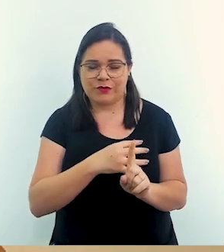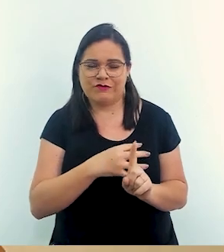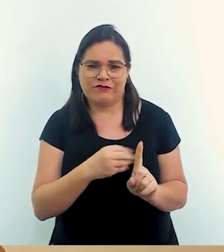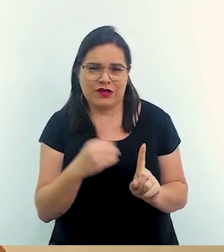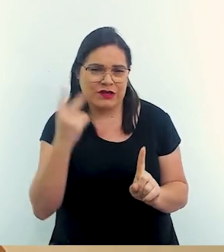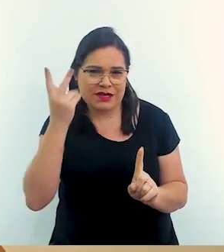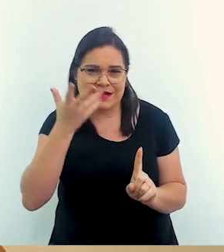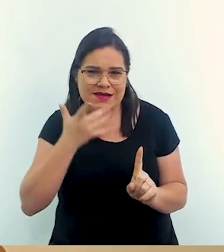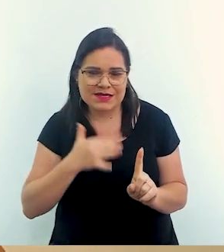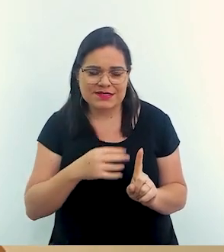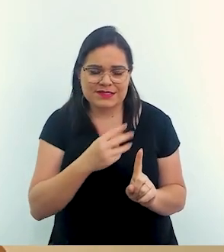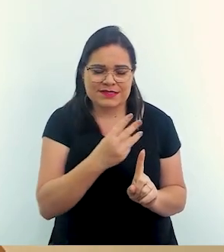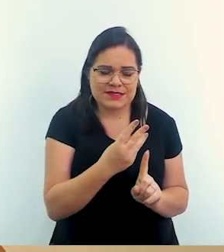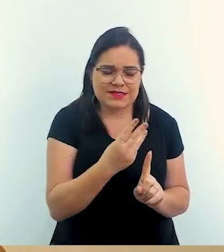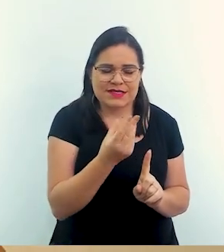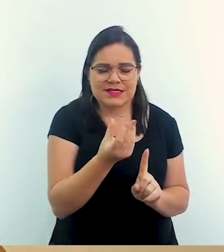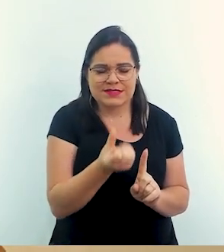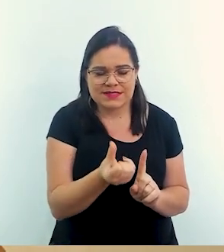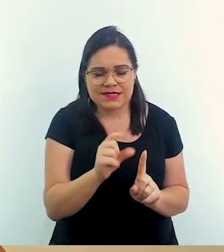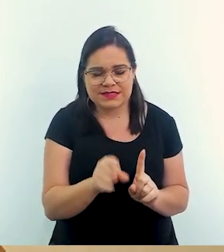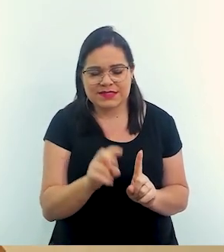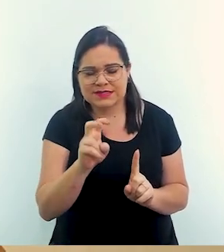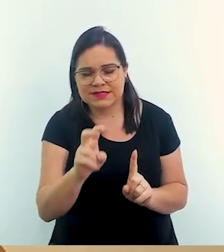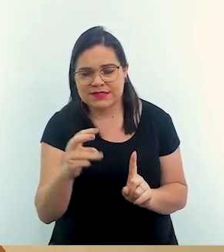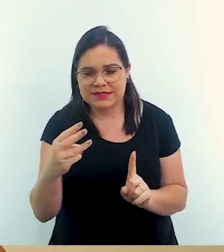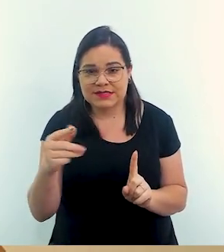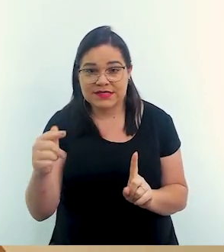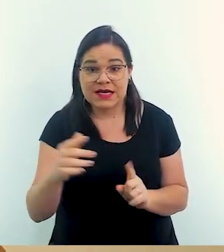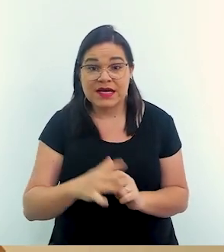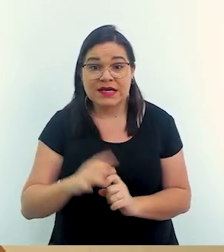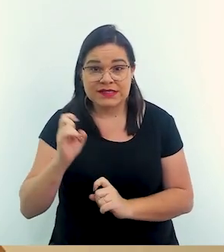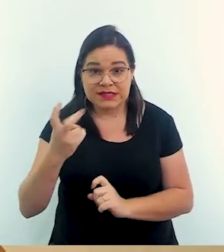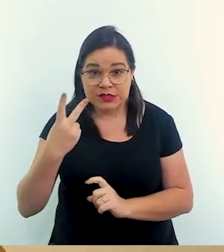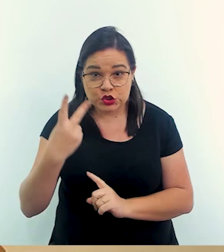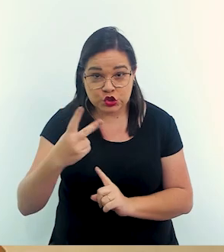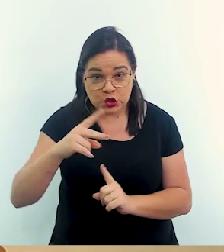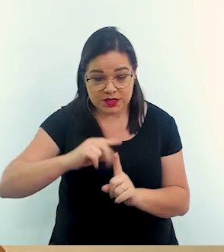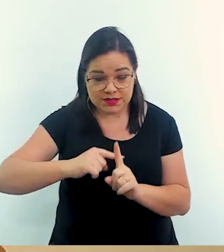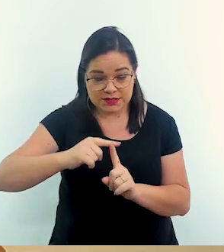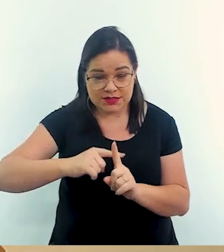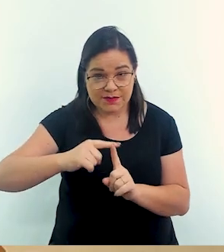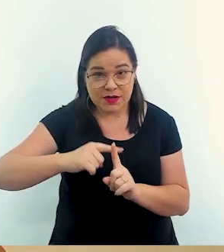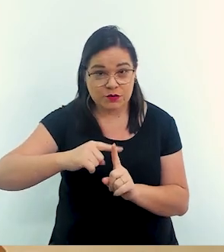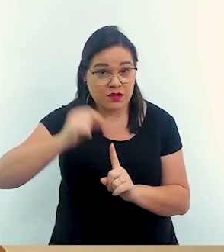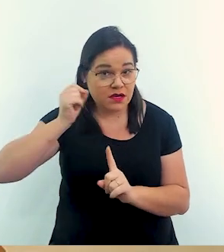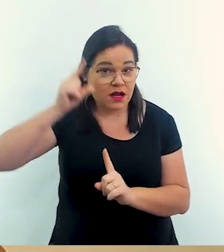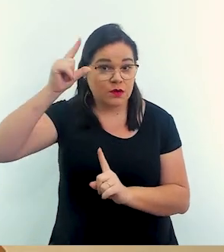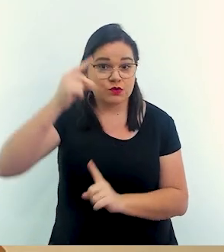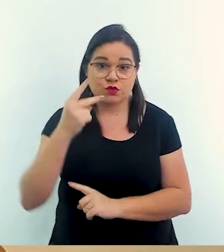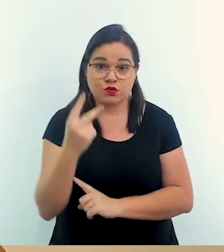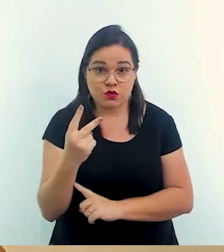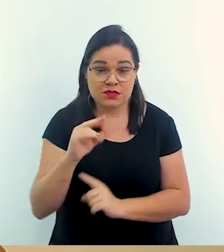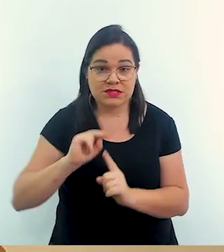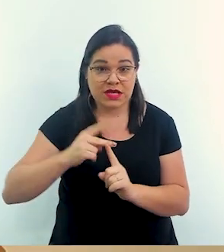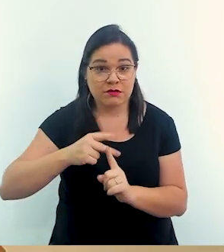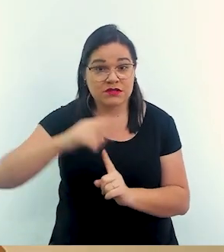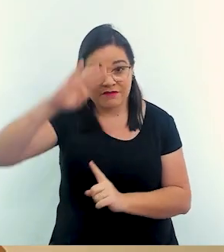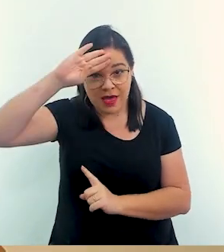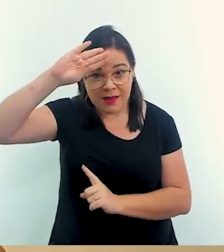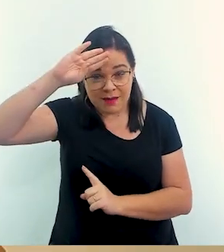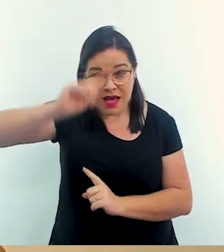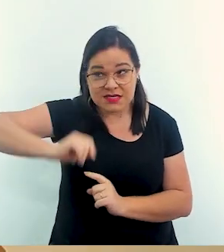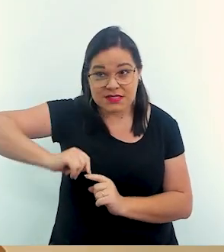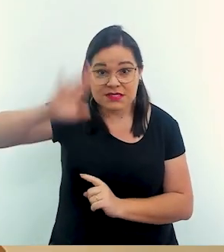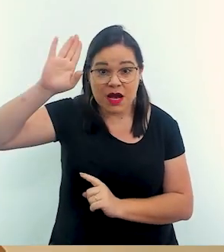dele é em torno de 36,5, 37. Se aumenta 2 graus, ele pode ter febre e, inclusive, sofrer convulsões.